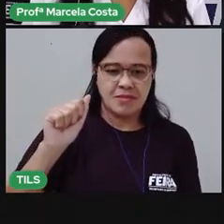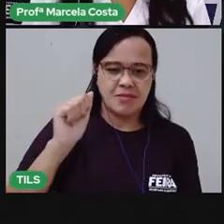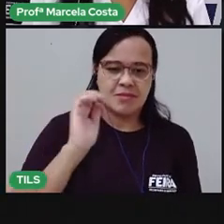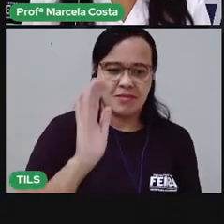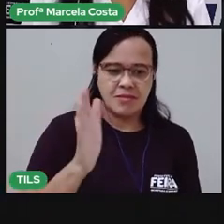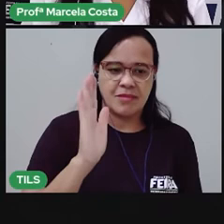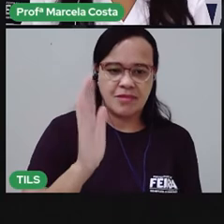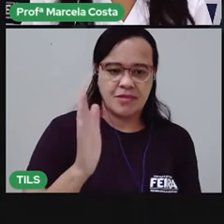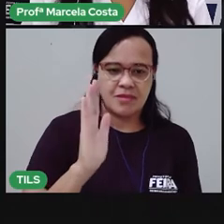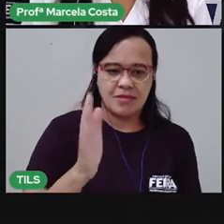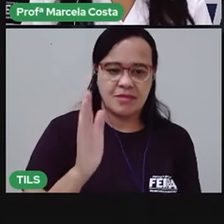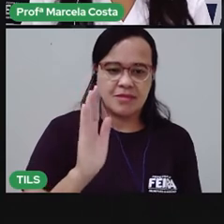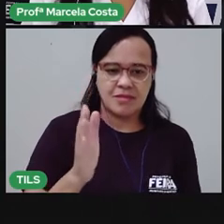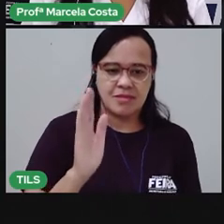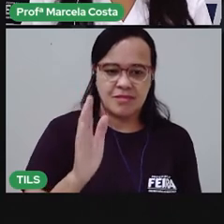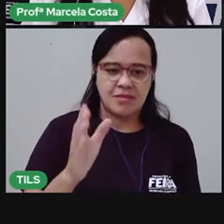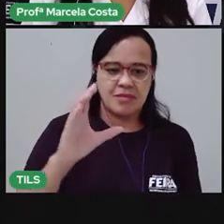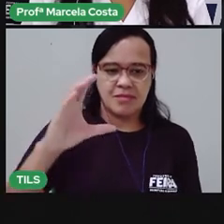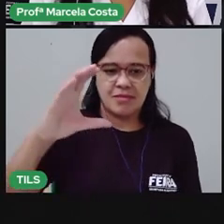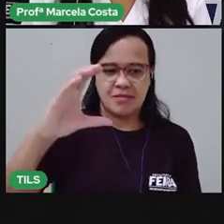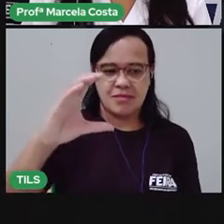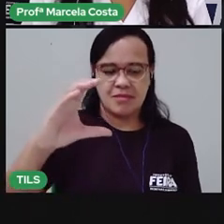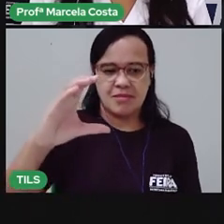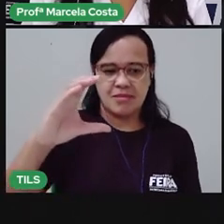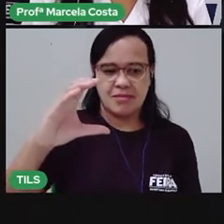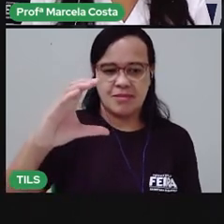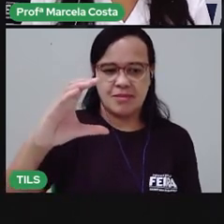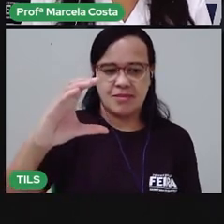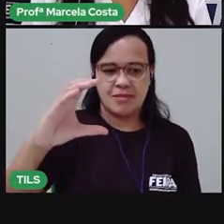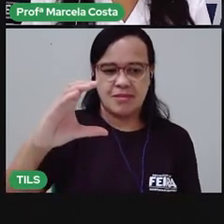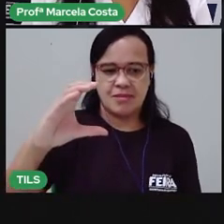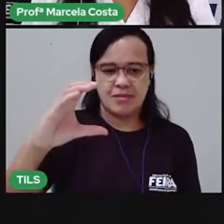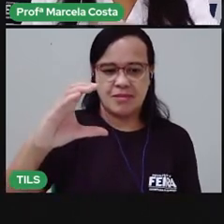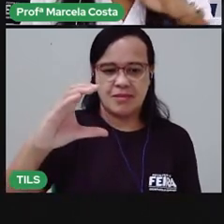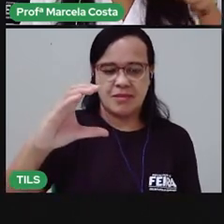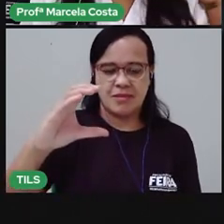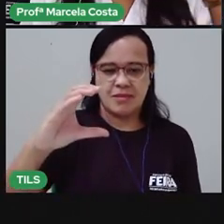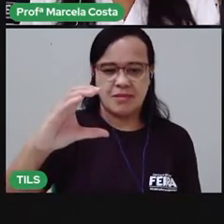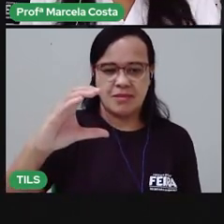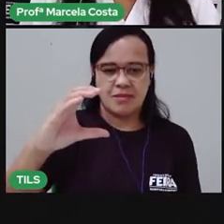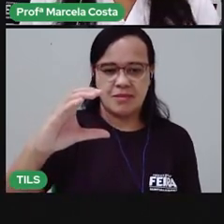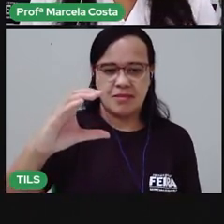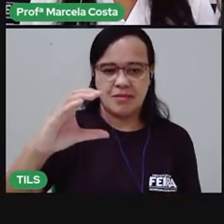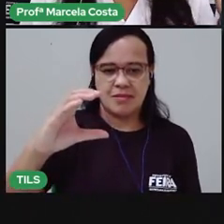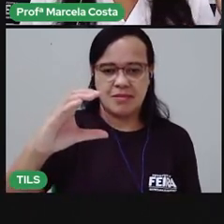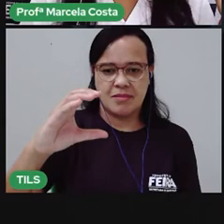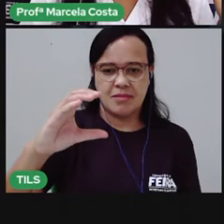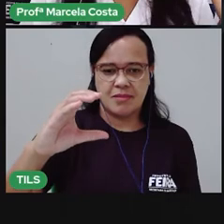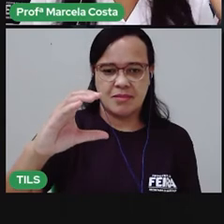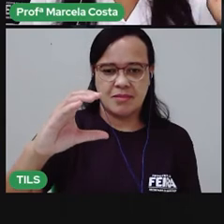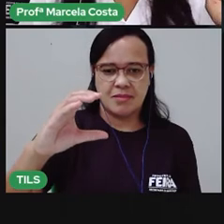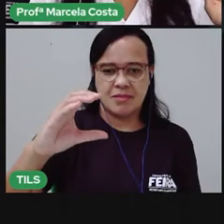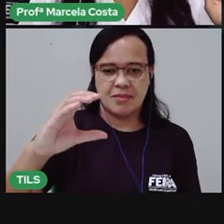C. Um círculo. Vai puxando o traçado no formato circular pro lado esquerdo.